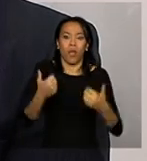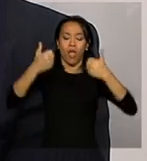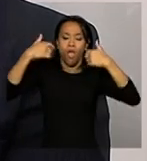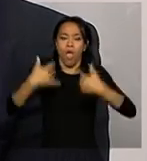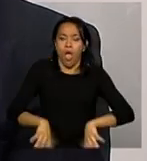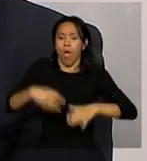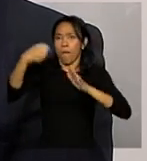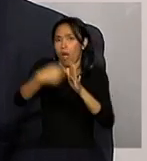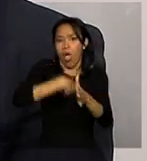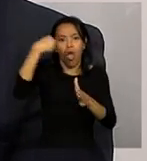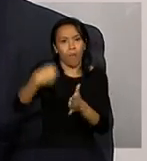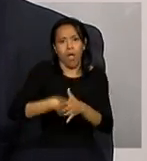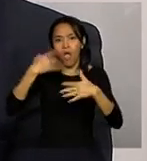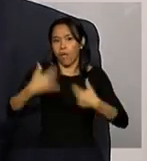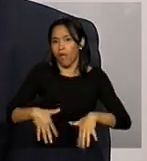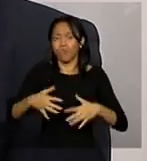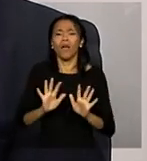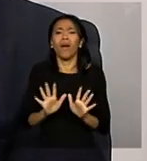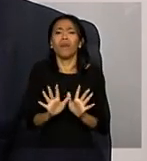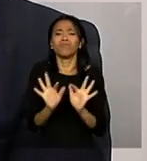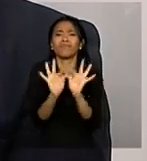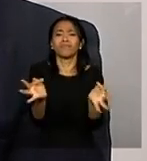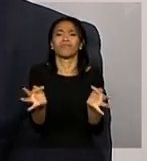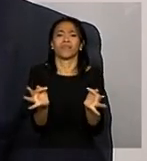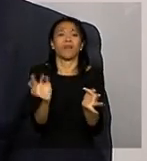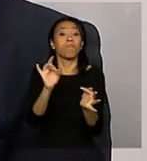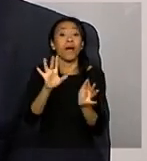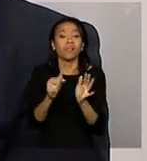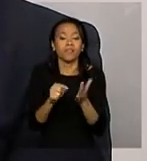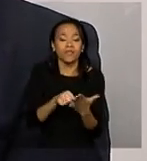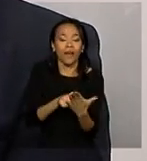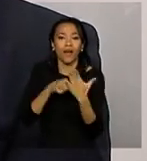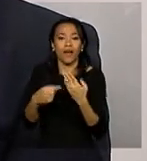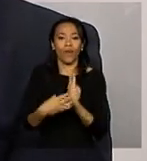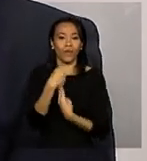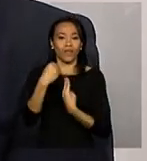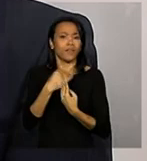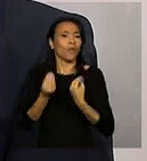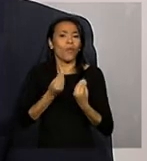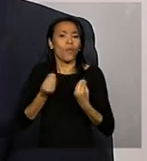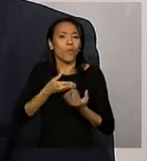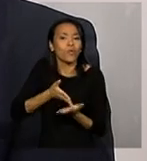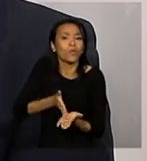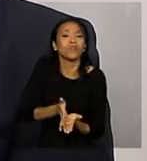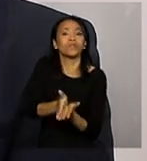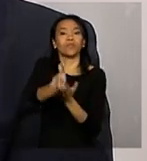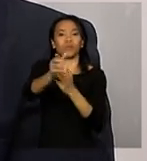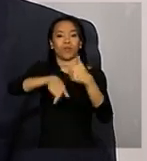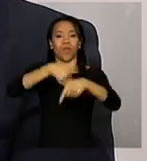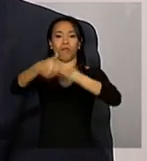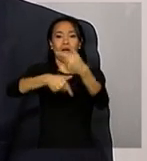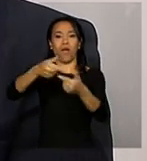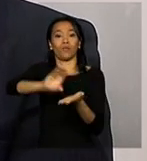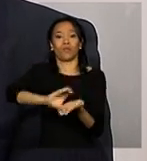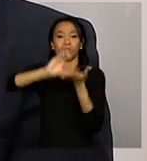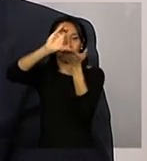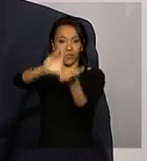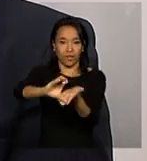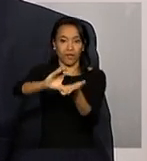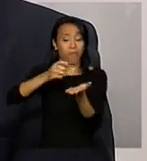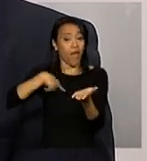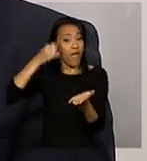mas ajuda a delinear uma avaliação por parte do Conselho nesse tudo é para evitar que